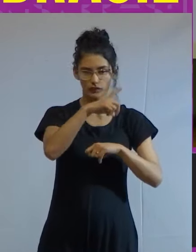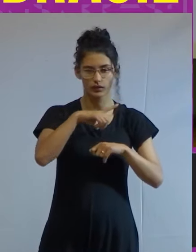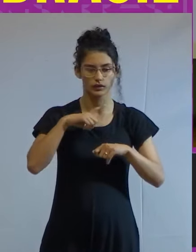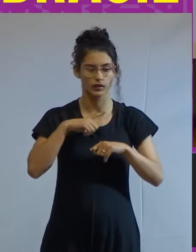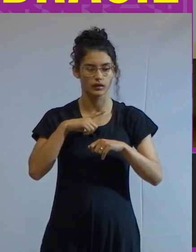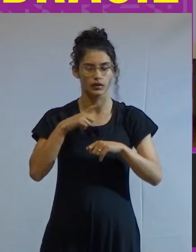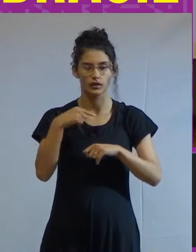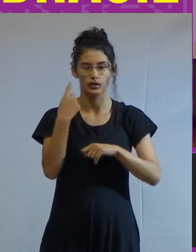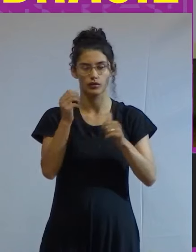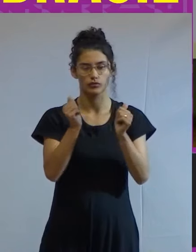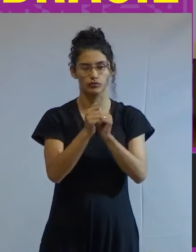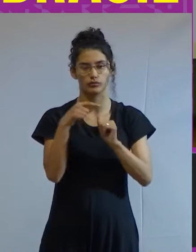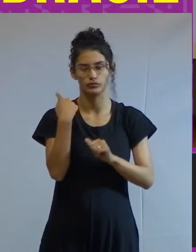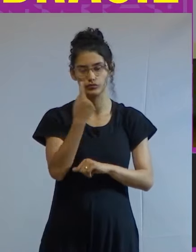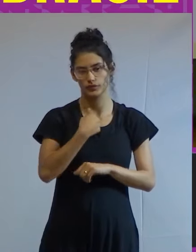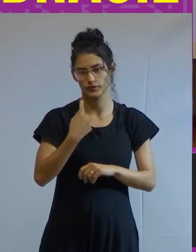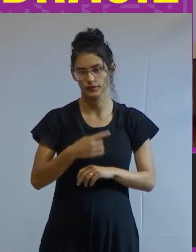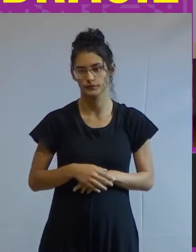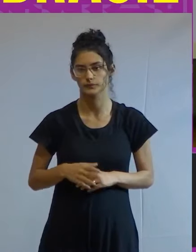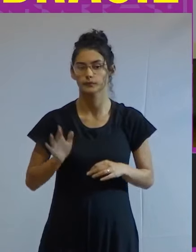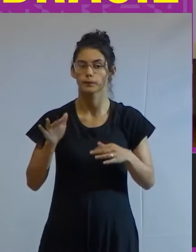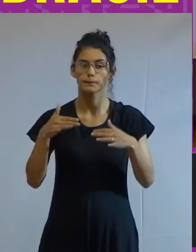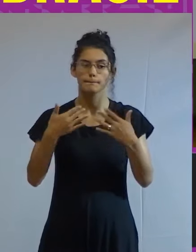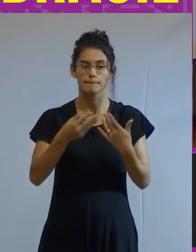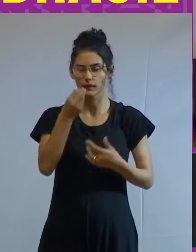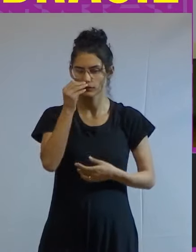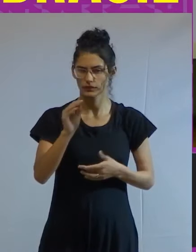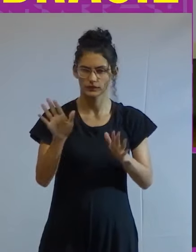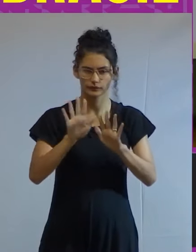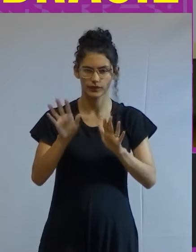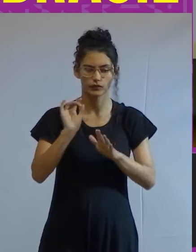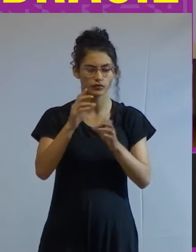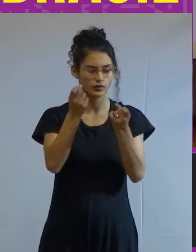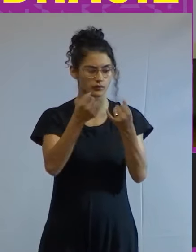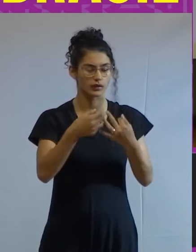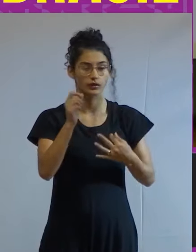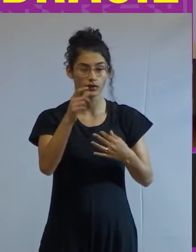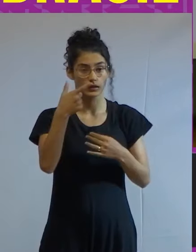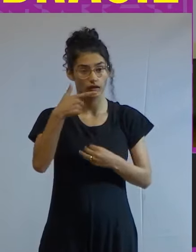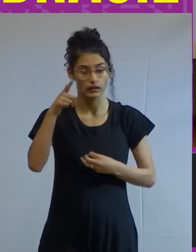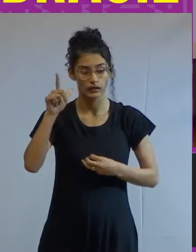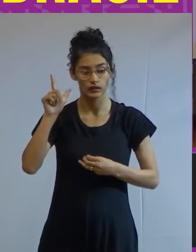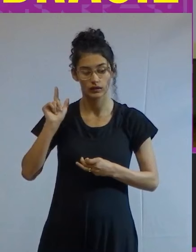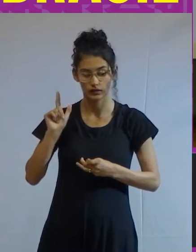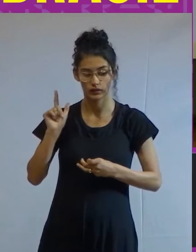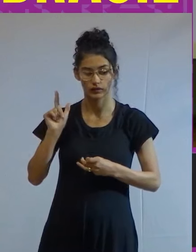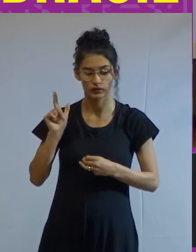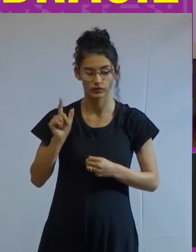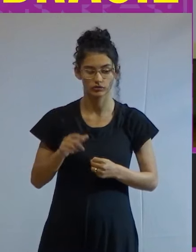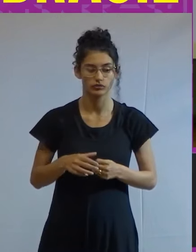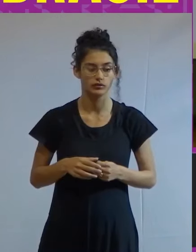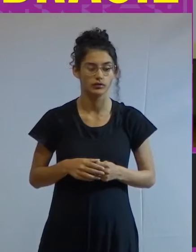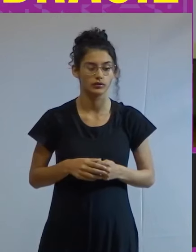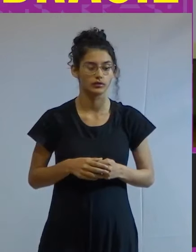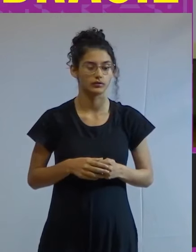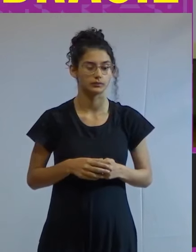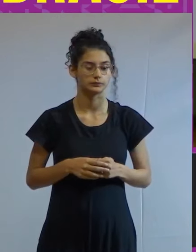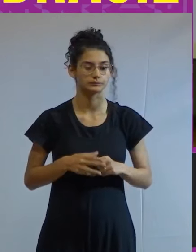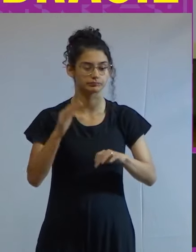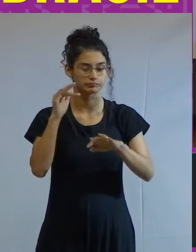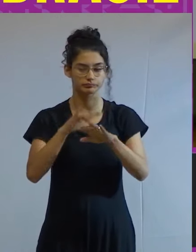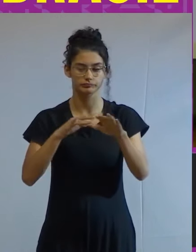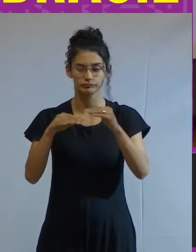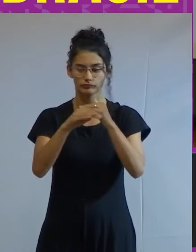está diante de nós certo então não estou ignorando isso eu estou só dizendo que diante da absurda